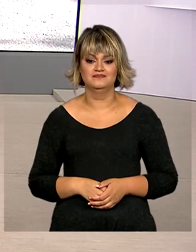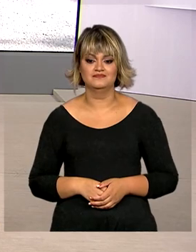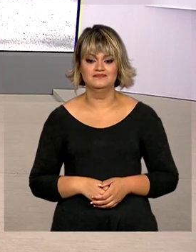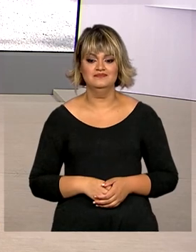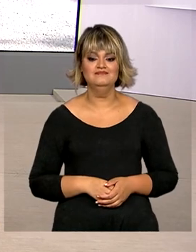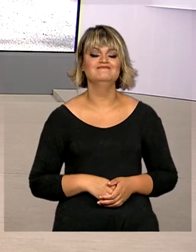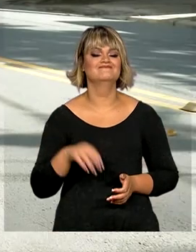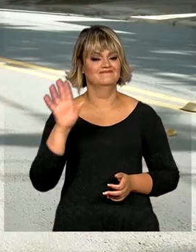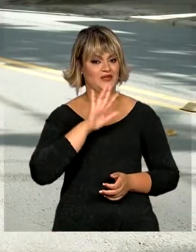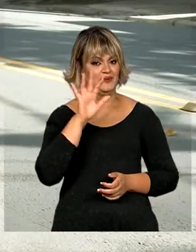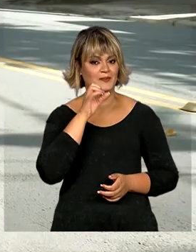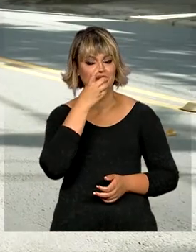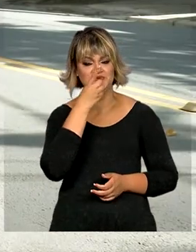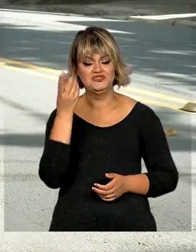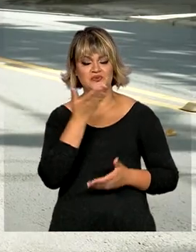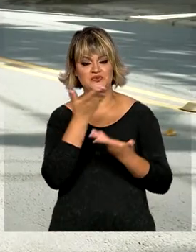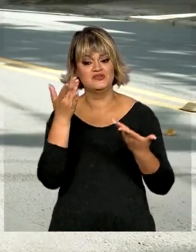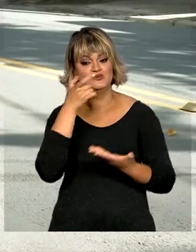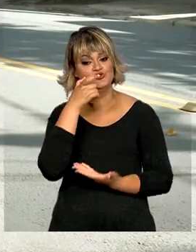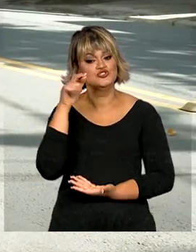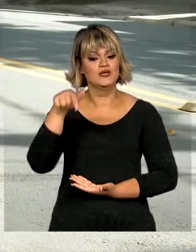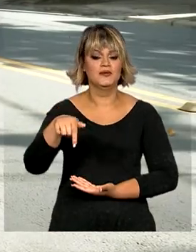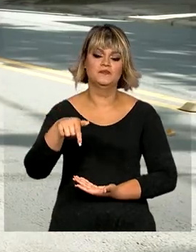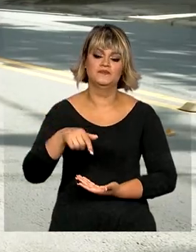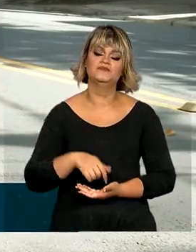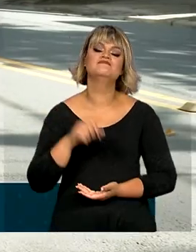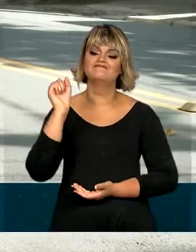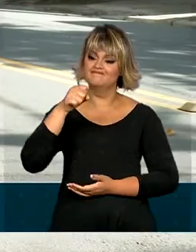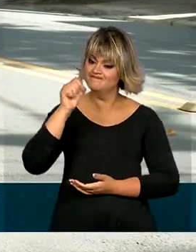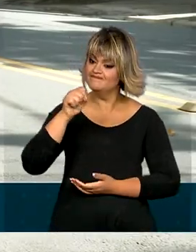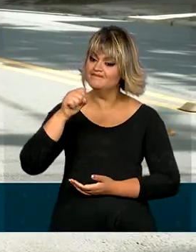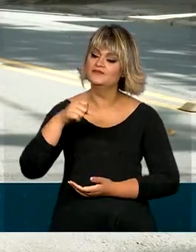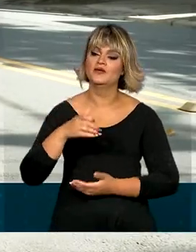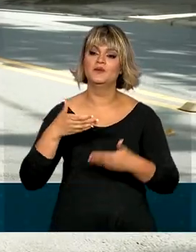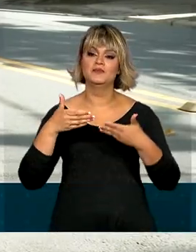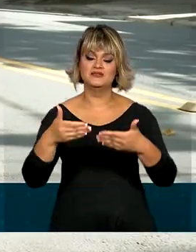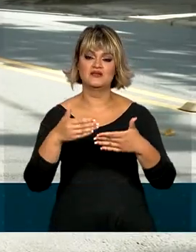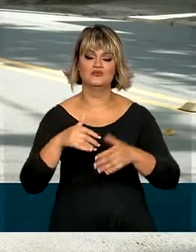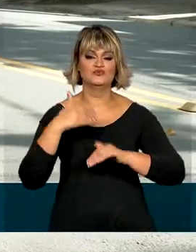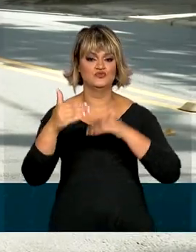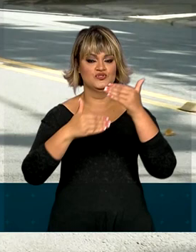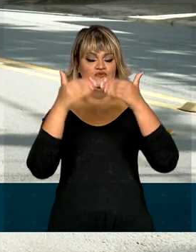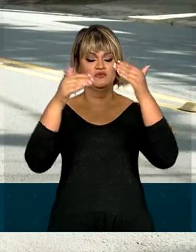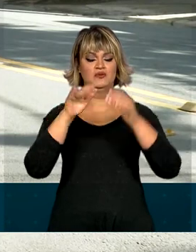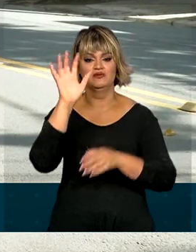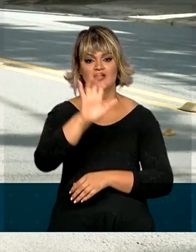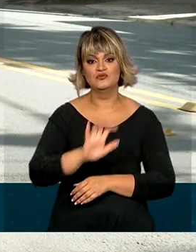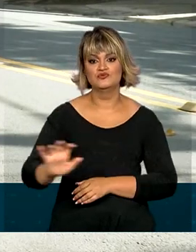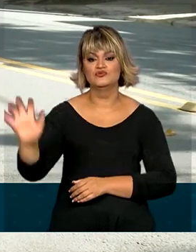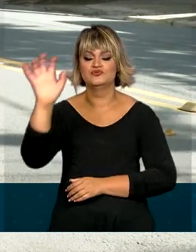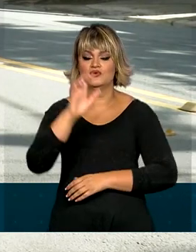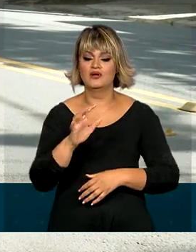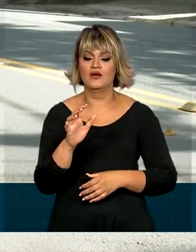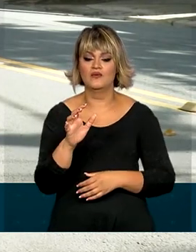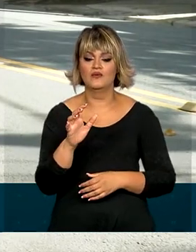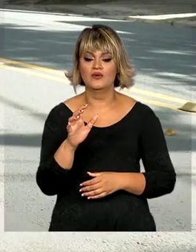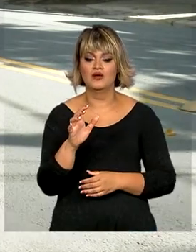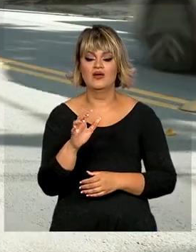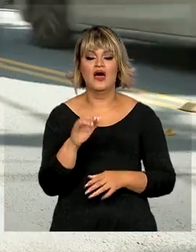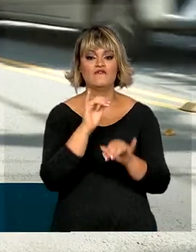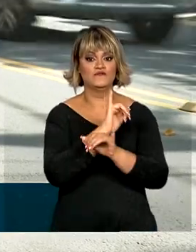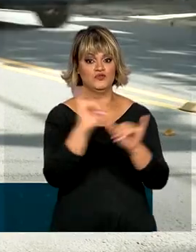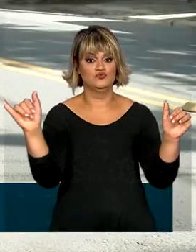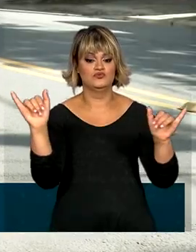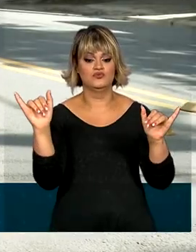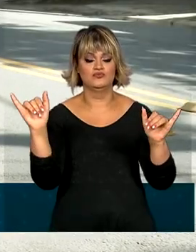Bom dia, Mara. Bom dia para você também que está com a gente. Exatamente. O Ministério do Desenvolvimento Regional enviou um